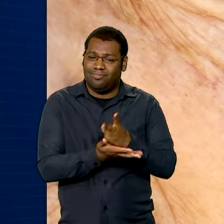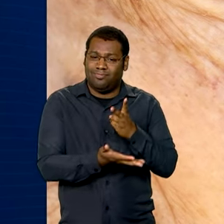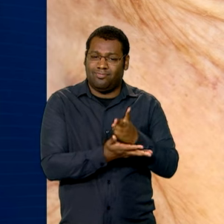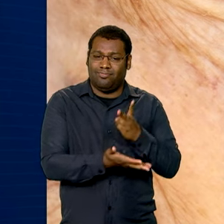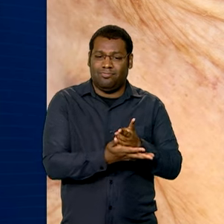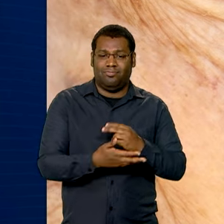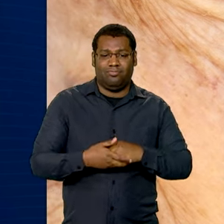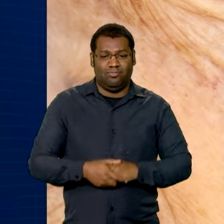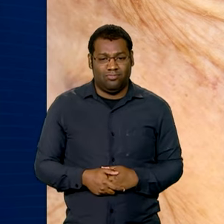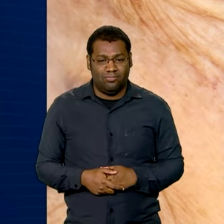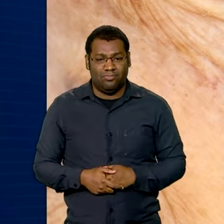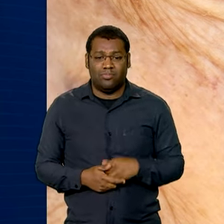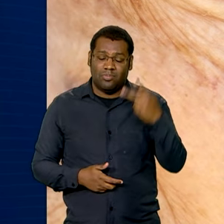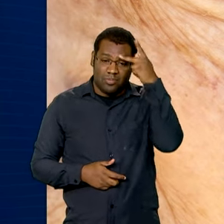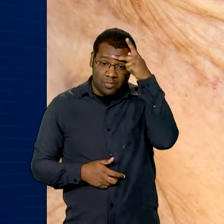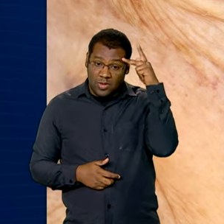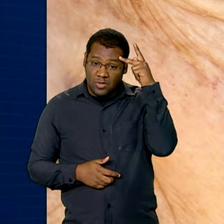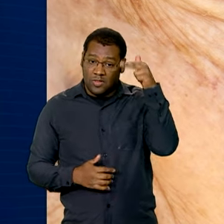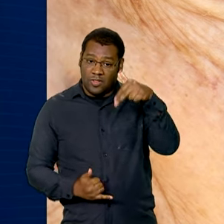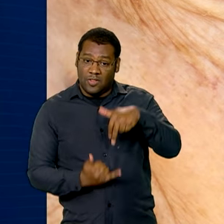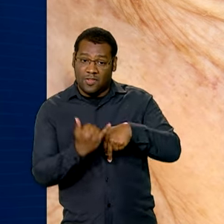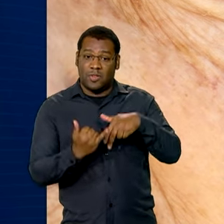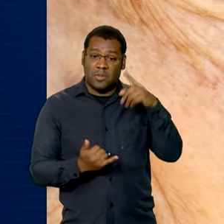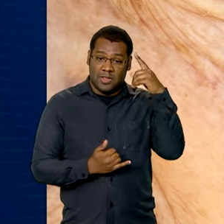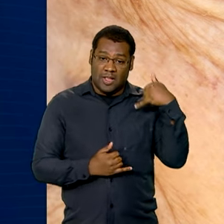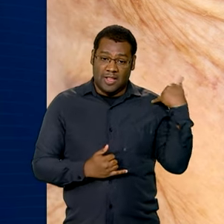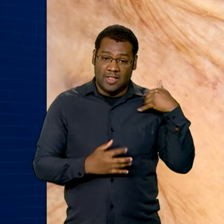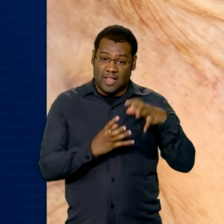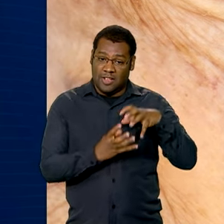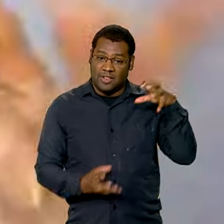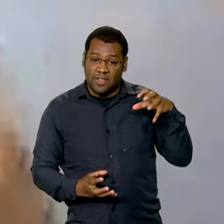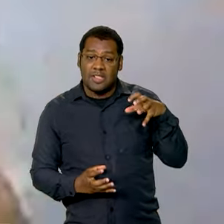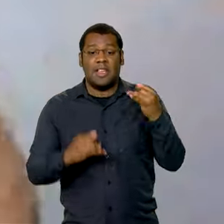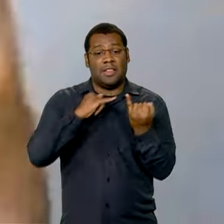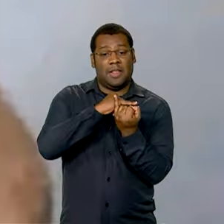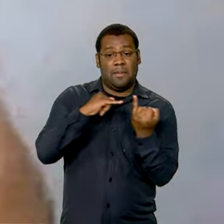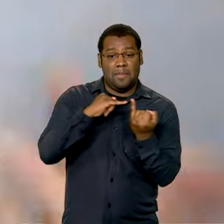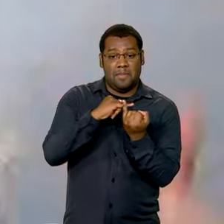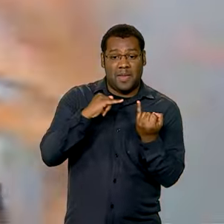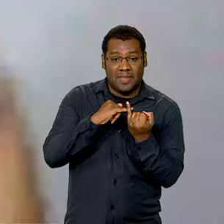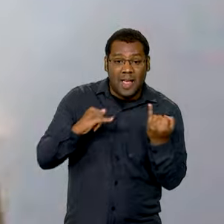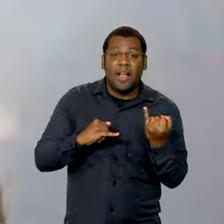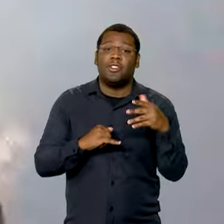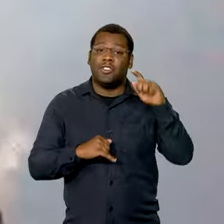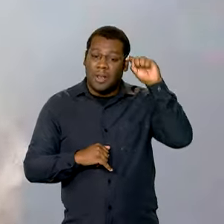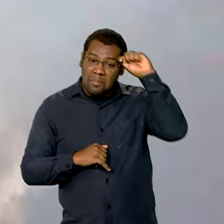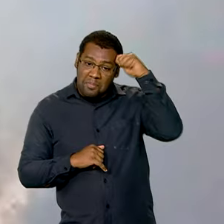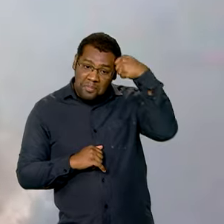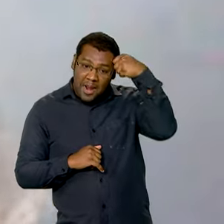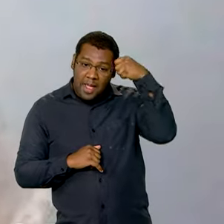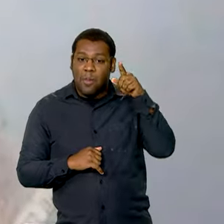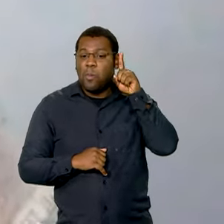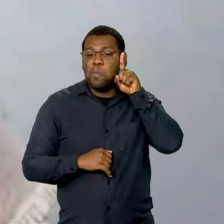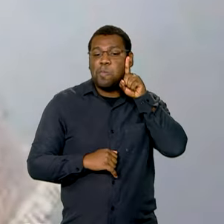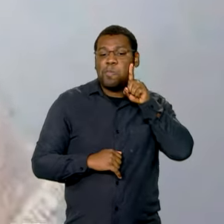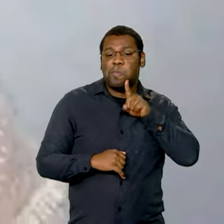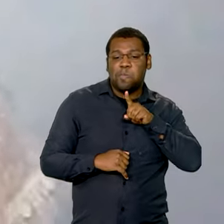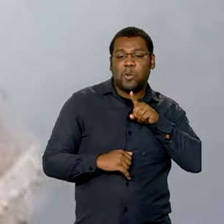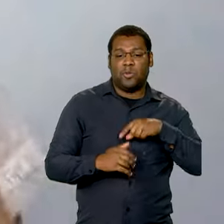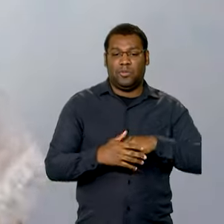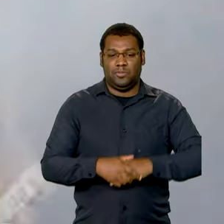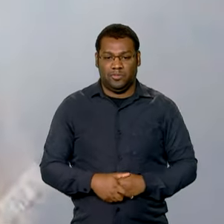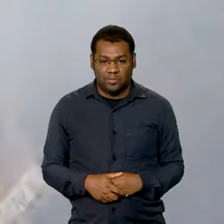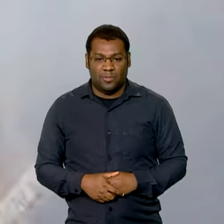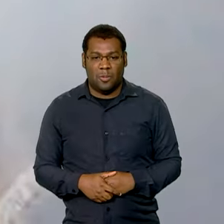Quase metade das vítimas são pessoas pretas e pardas. É uma pessoa que está ali no seio do cuidado